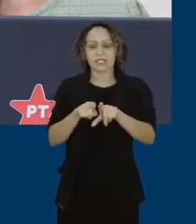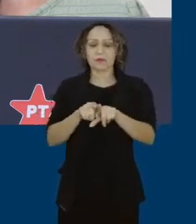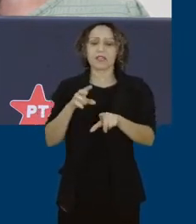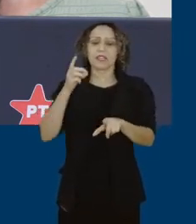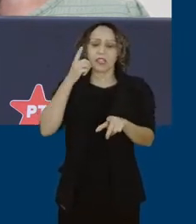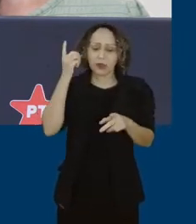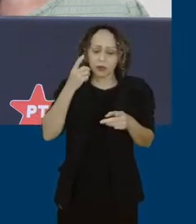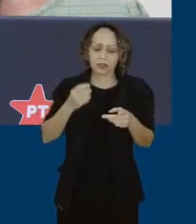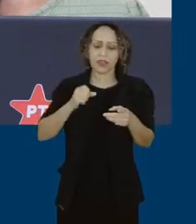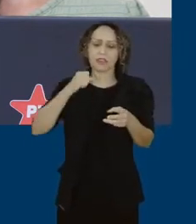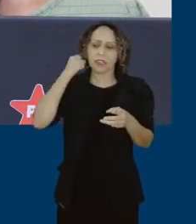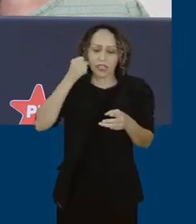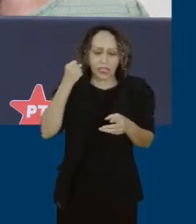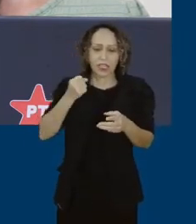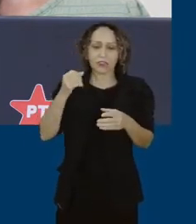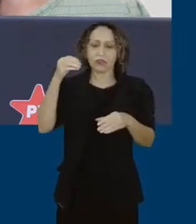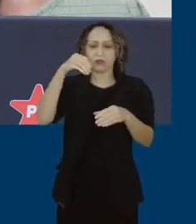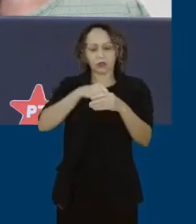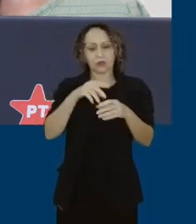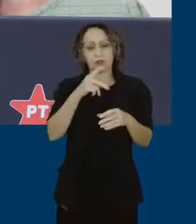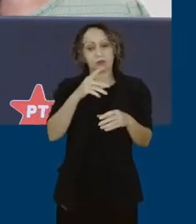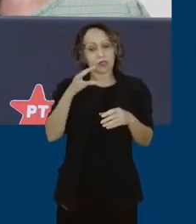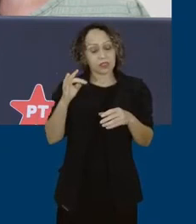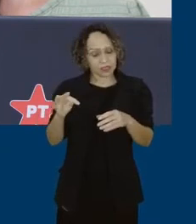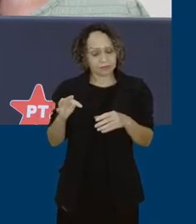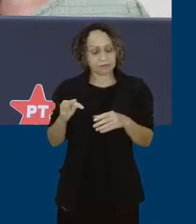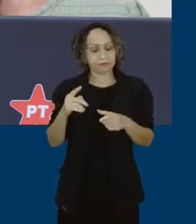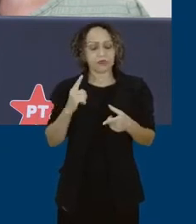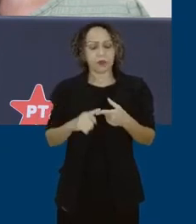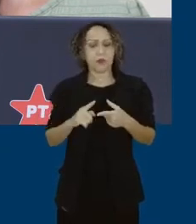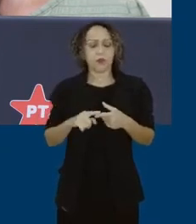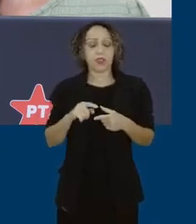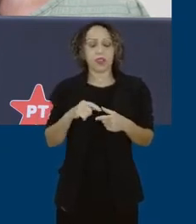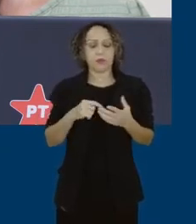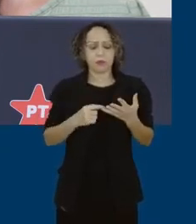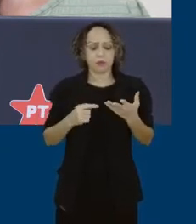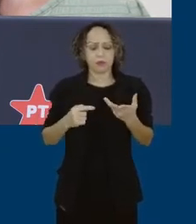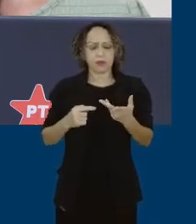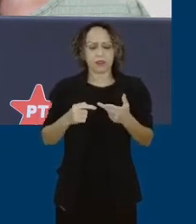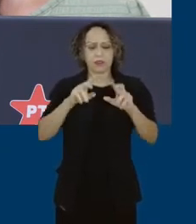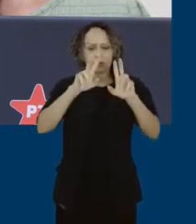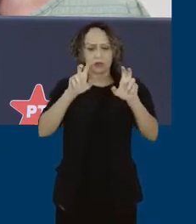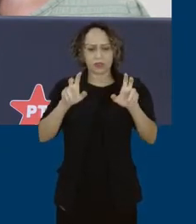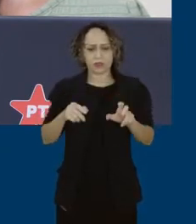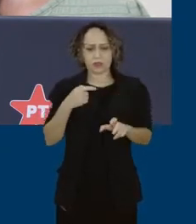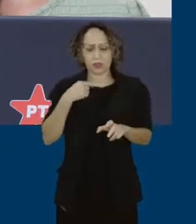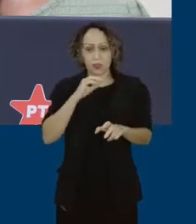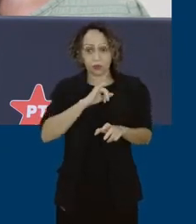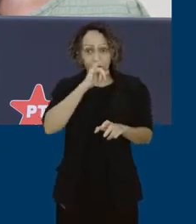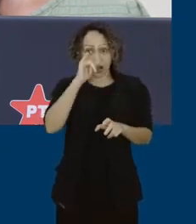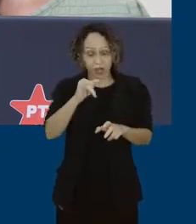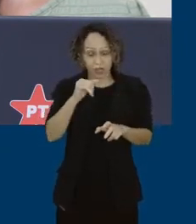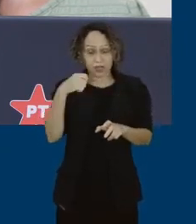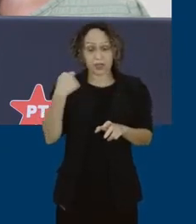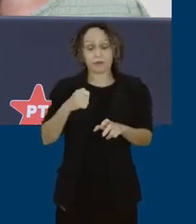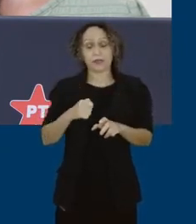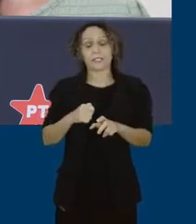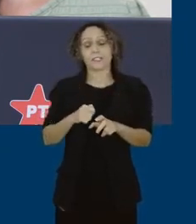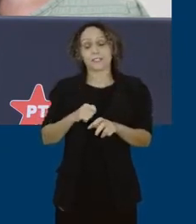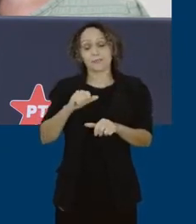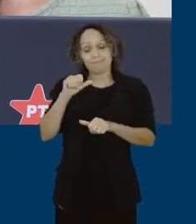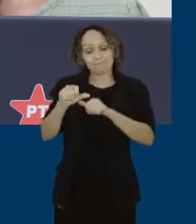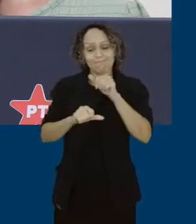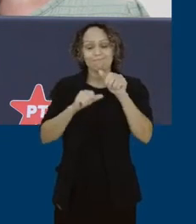e senadores do PT, porque muitas das questões que eu aqui levantei precisarão de alteração da legislação,